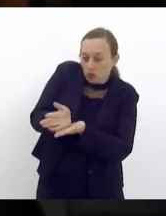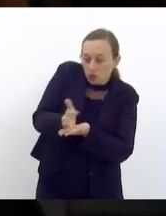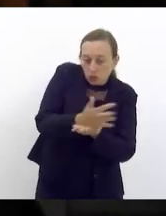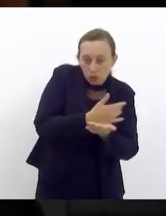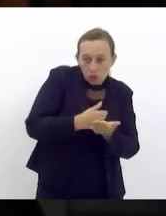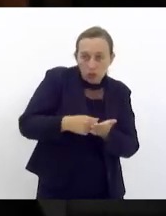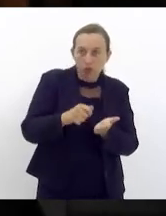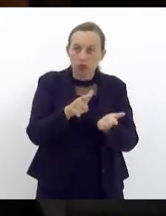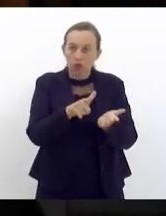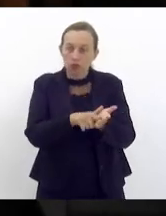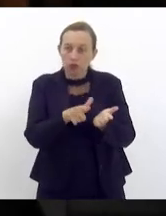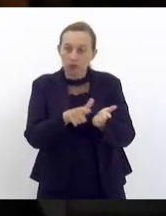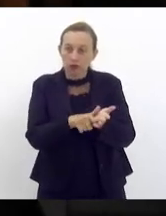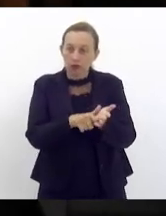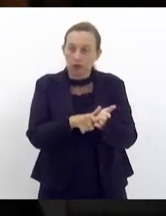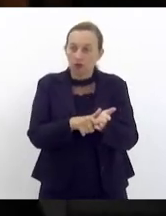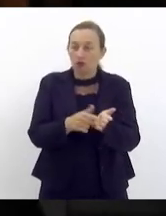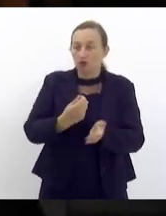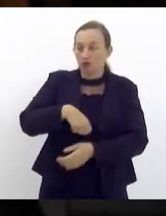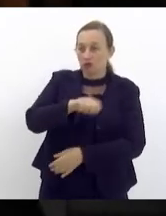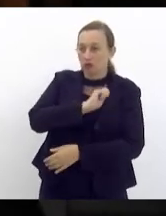eletrônicas